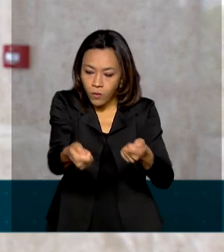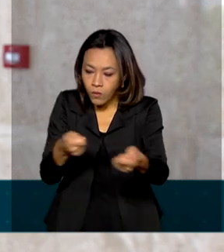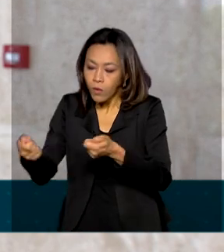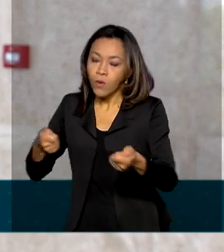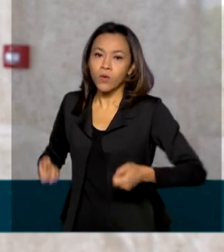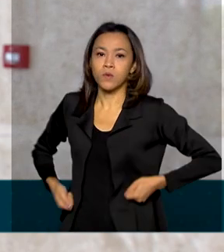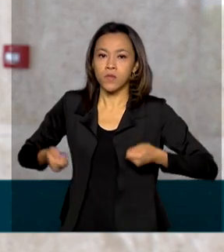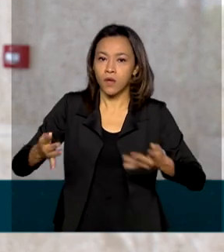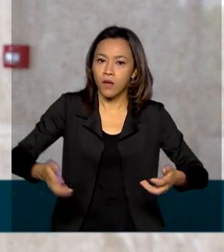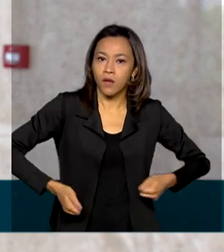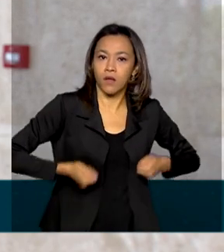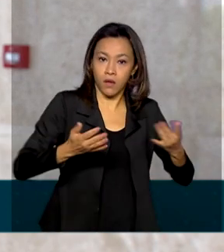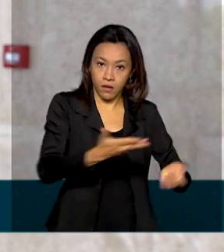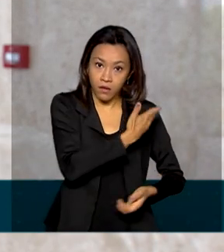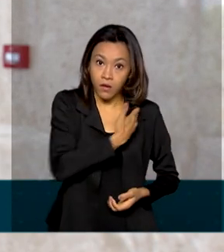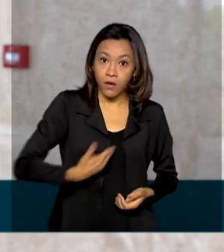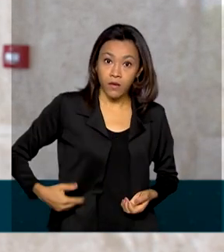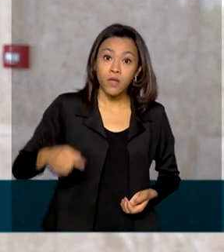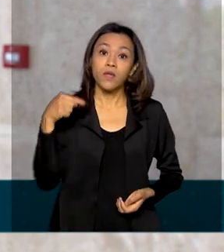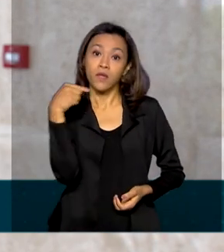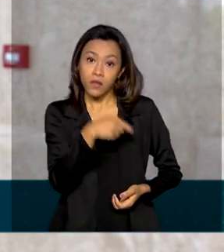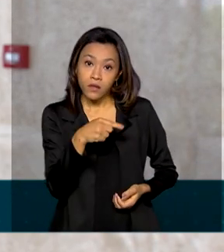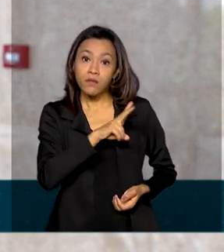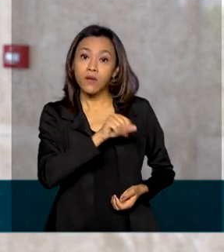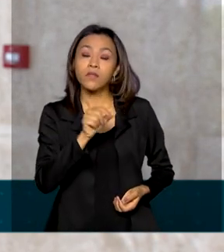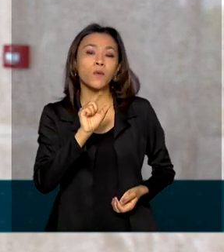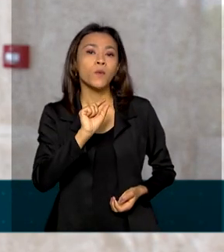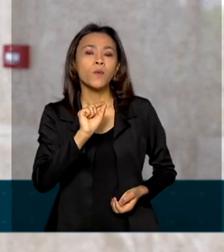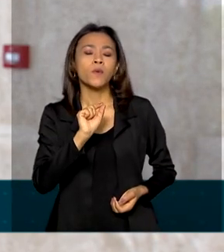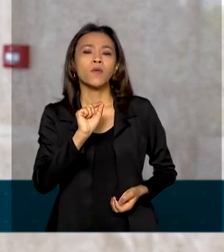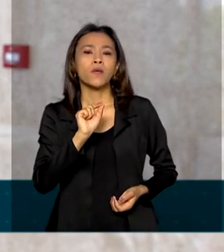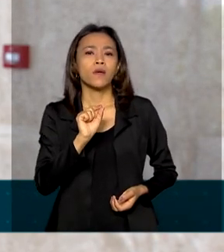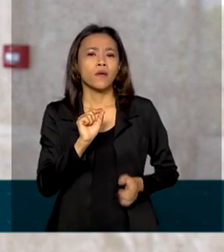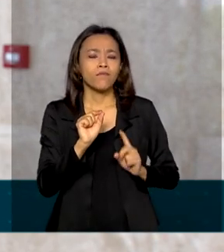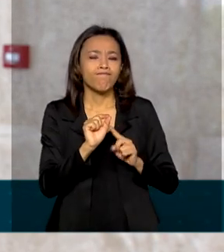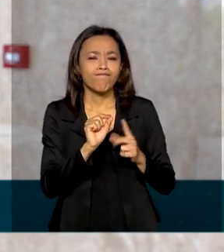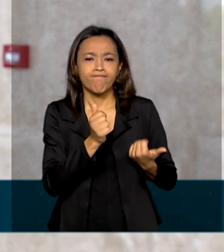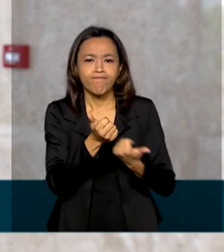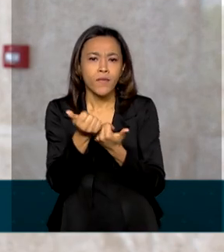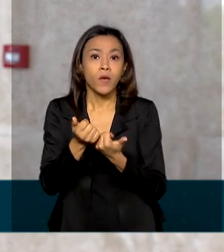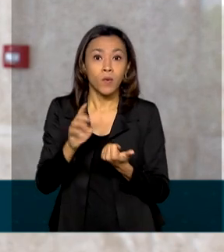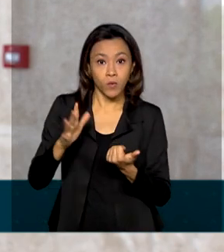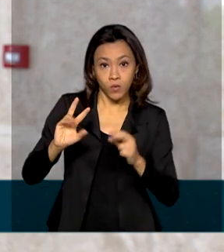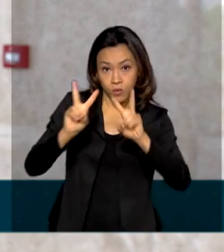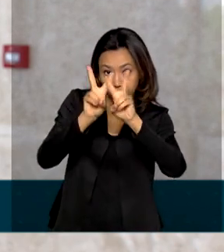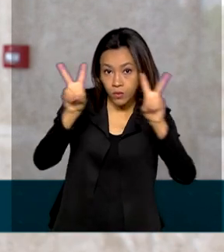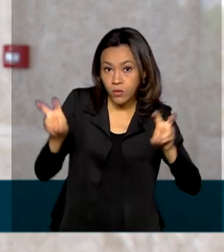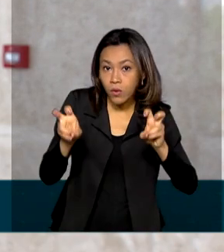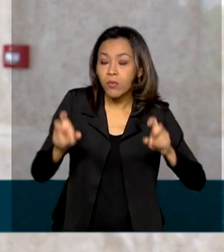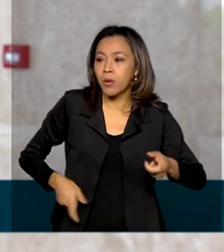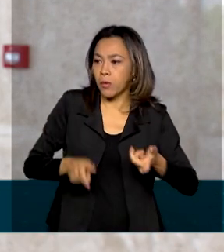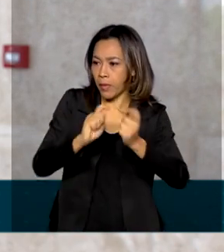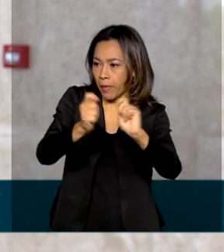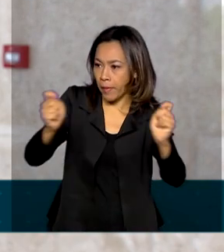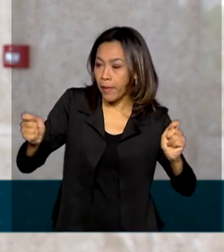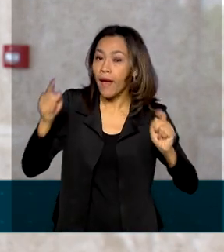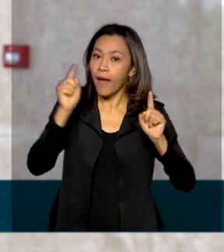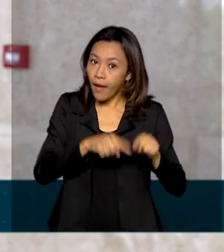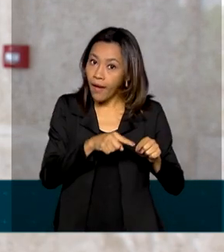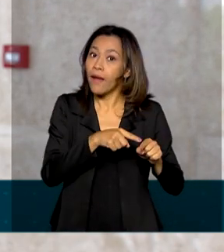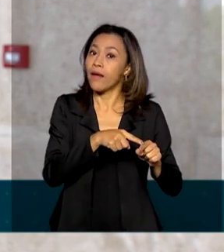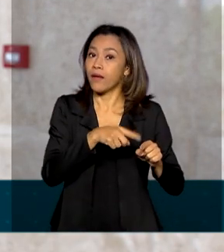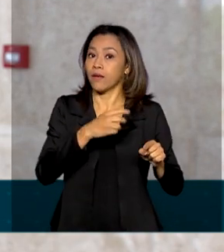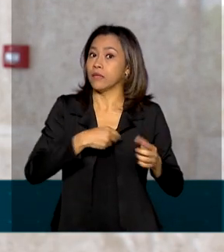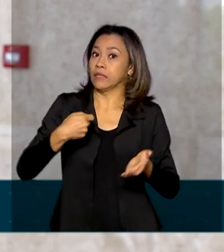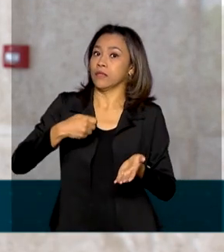medidas serão acionadas quando for atingido aí um gatilho relacionado às despesas. E esse gatilho, ele é obrigatório para a União, mas